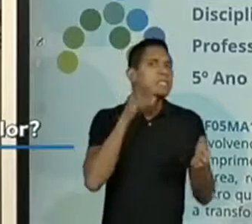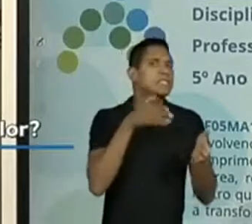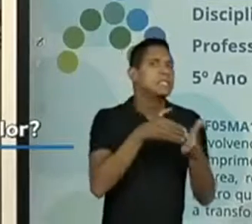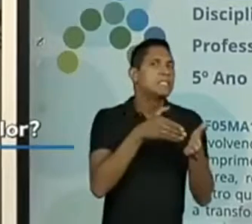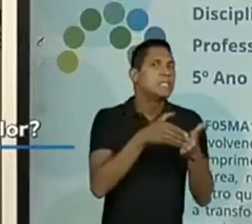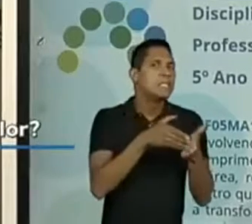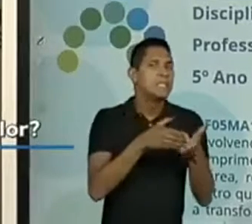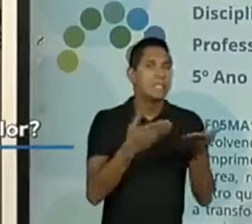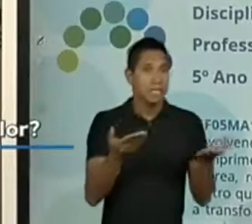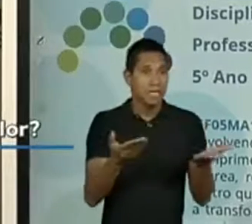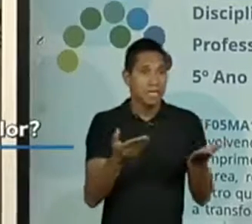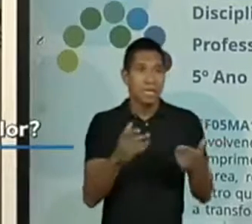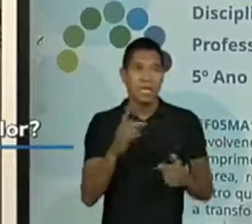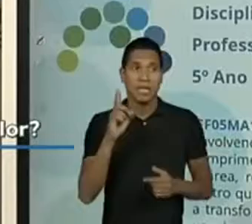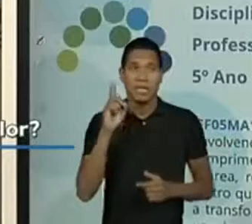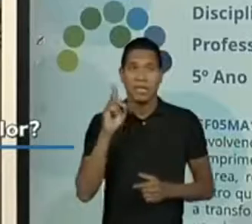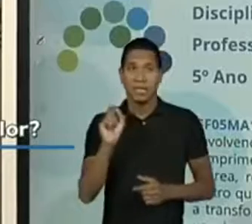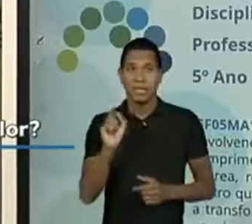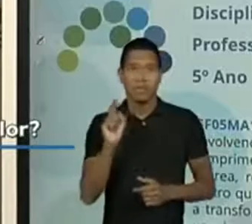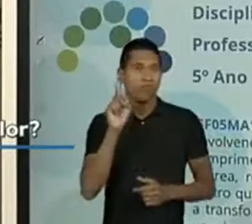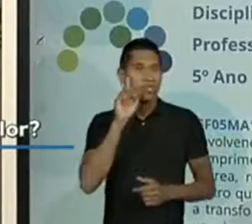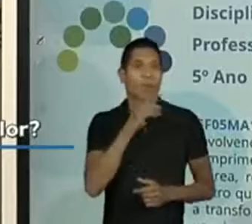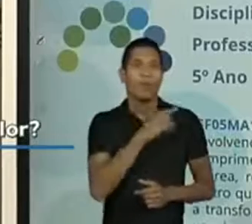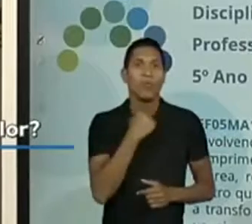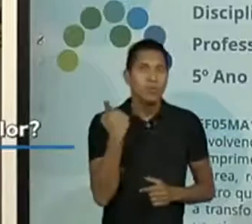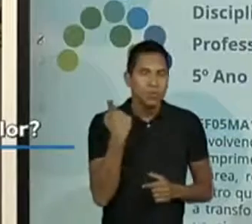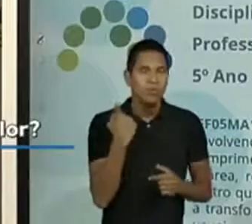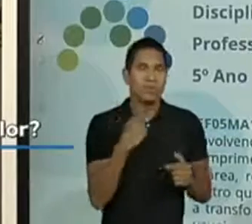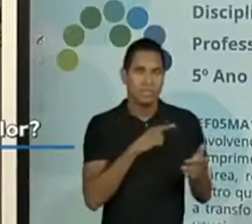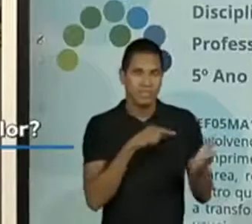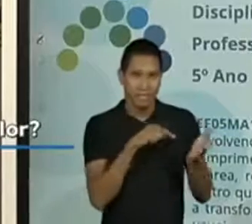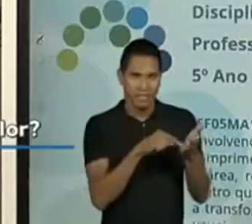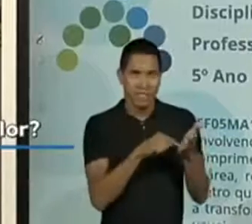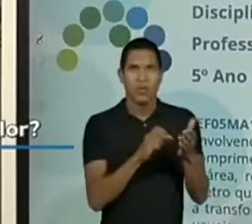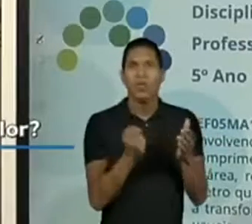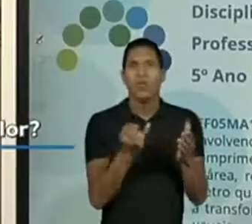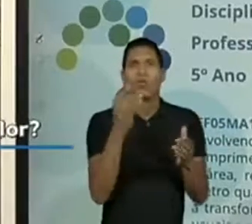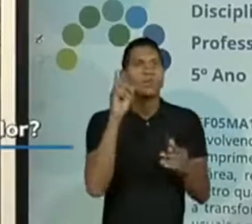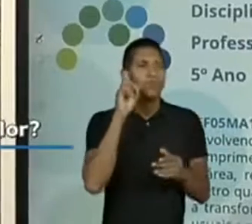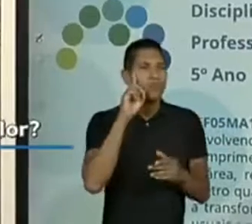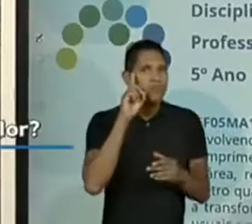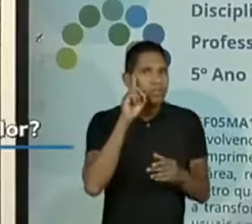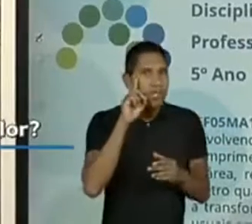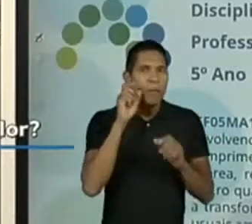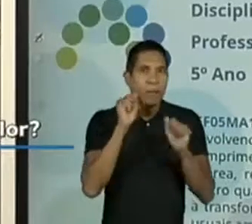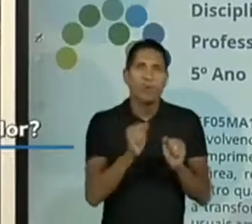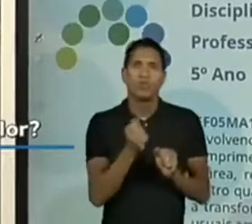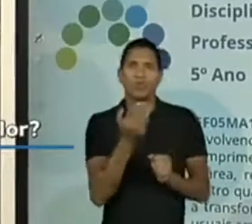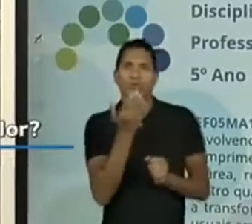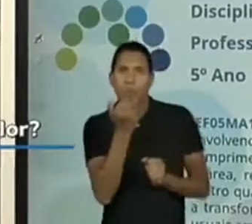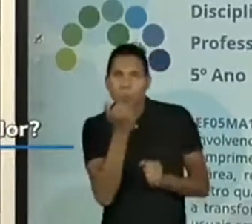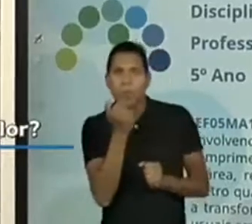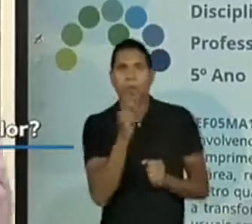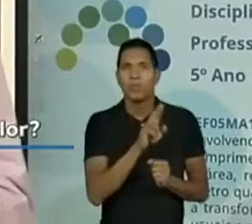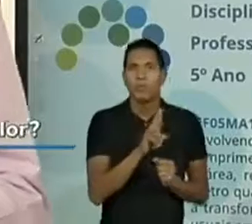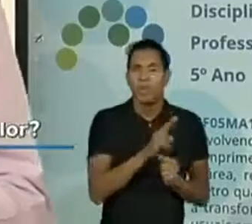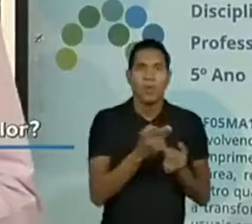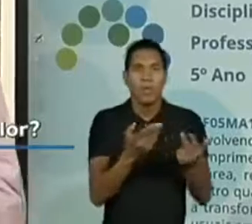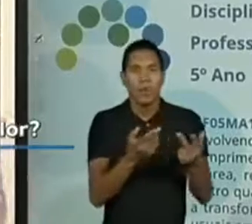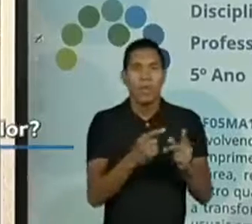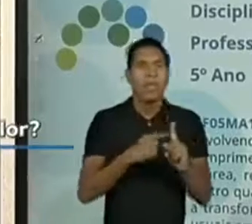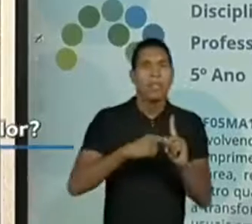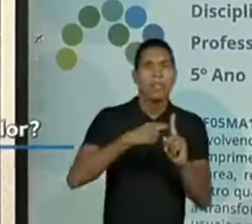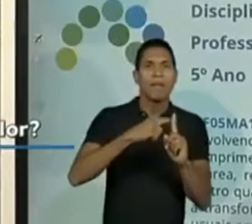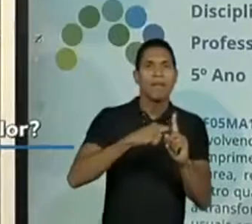a respeito da maneira de conservar, em quantos dias esse produto deve ser consumido? E a que temperatura ele deve